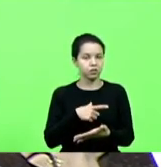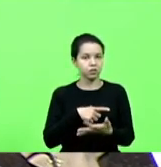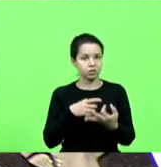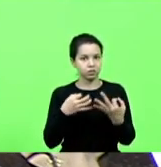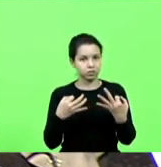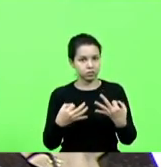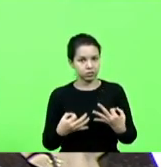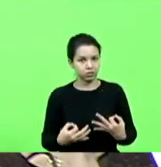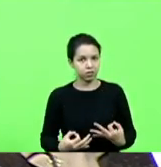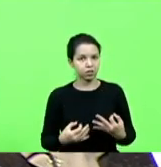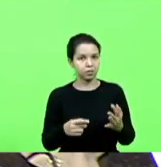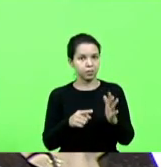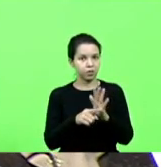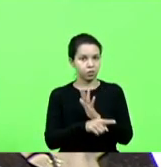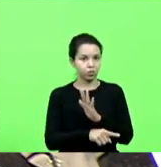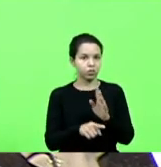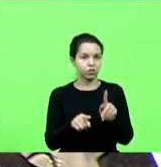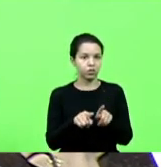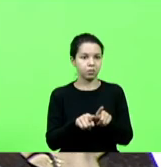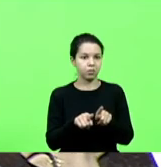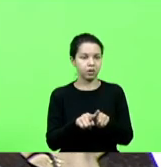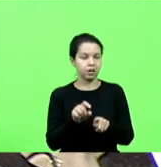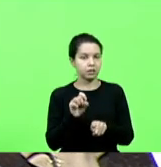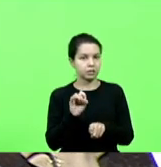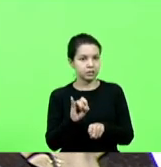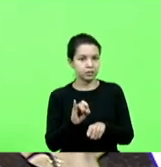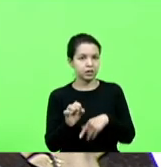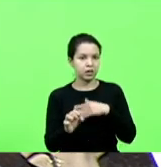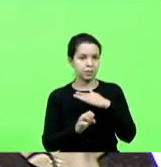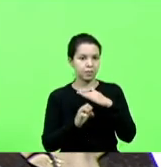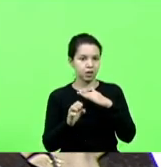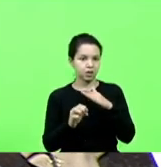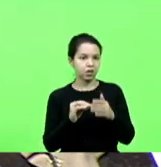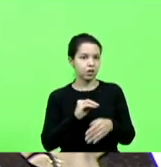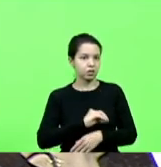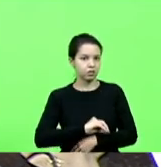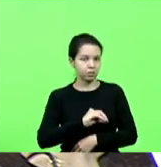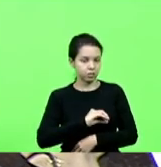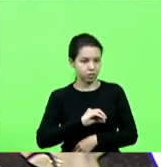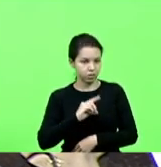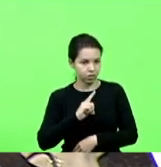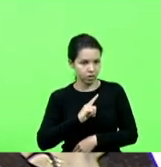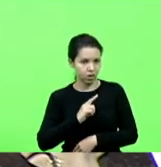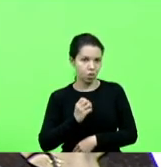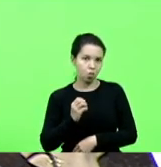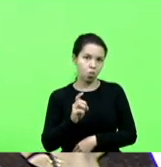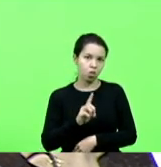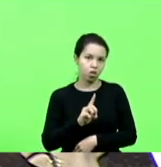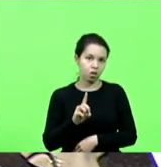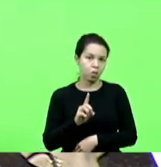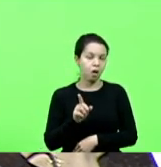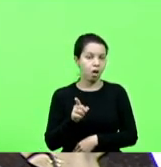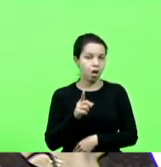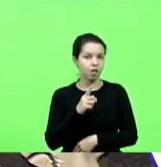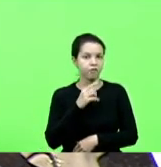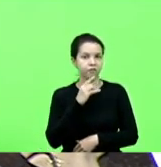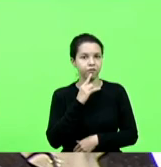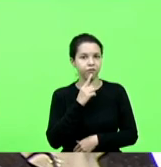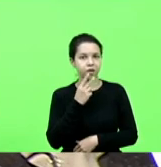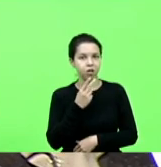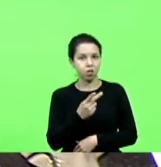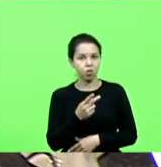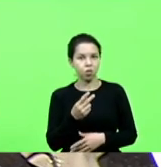para a empresa se a empresa está recebendo, e a empresa disse que, então, não recebia o suficiente,